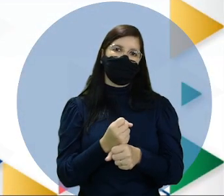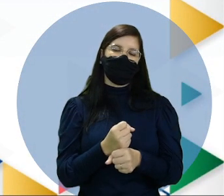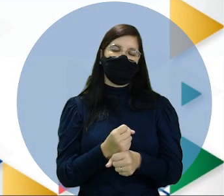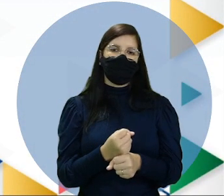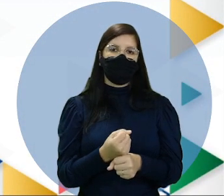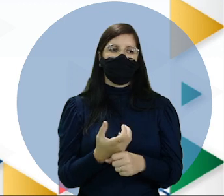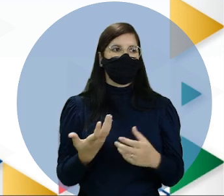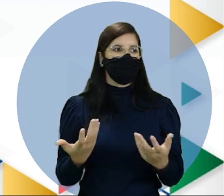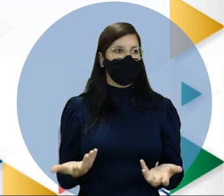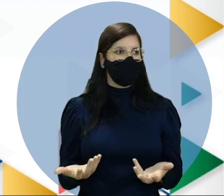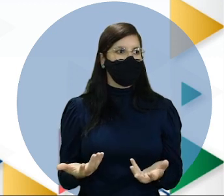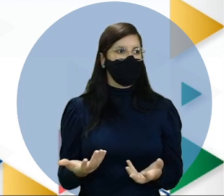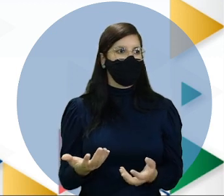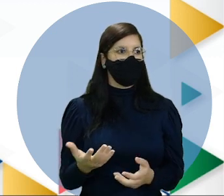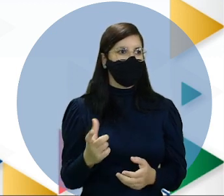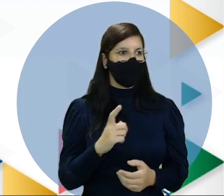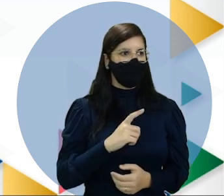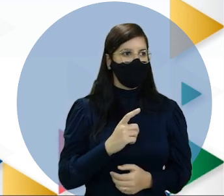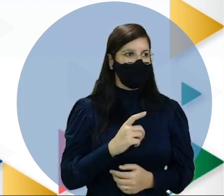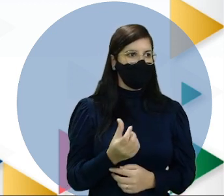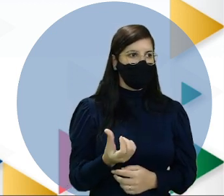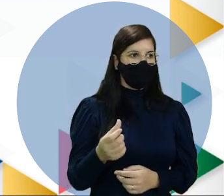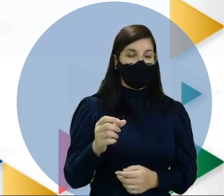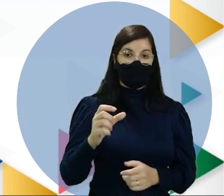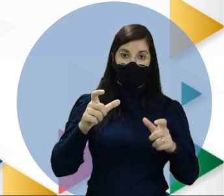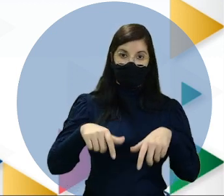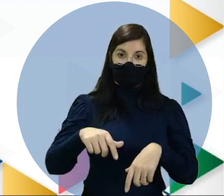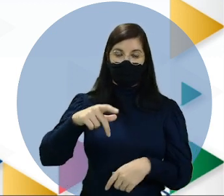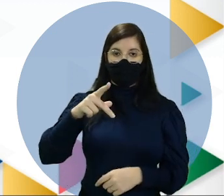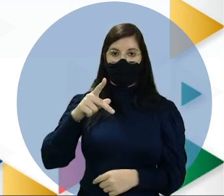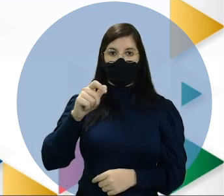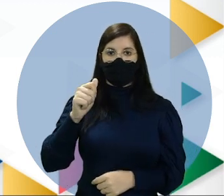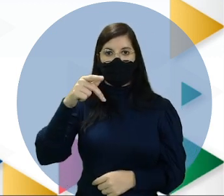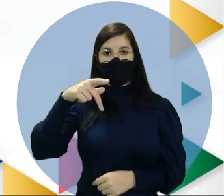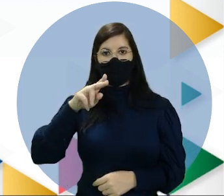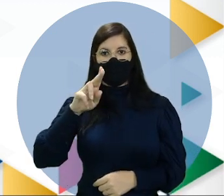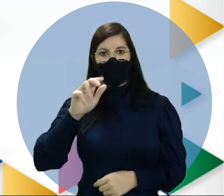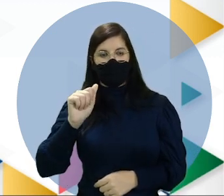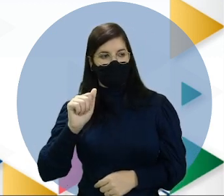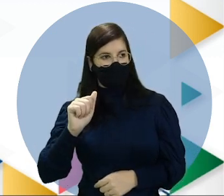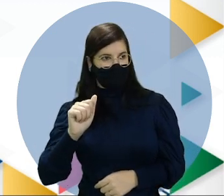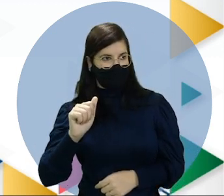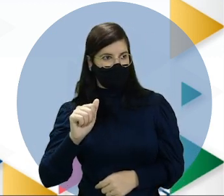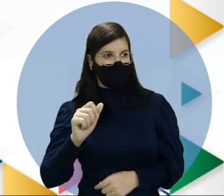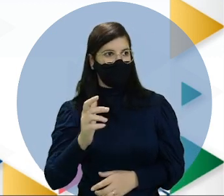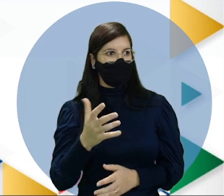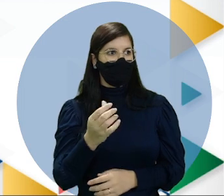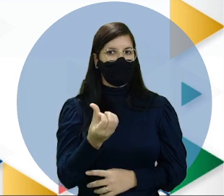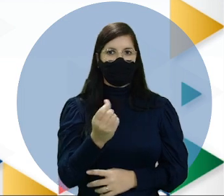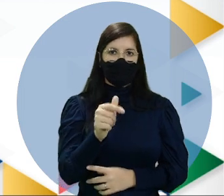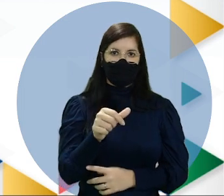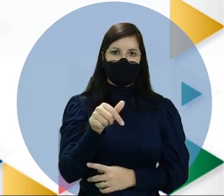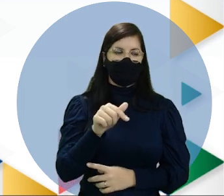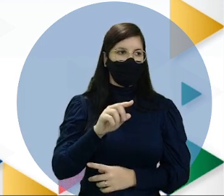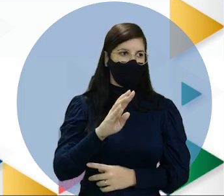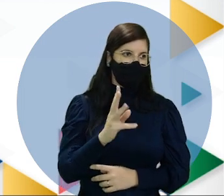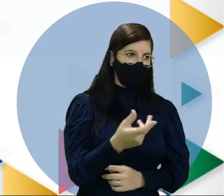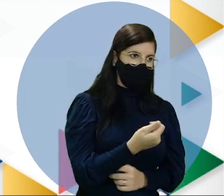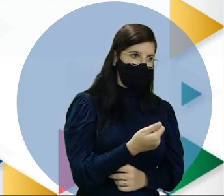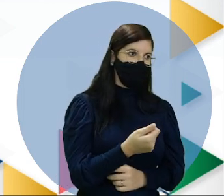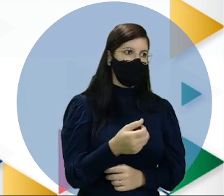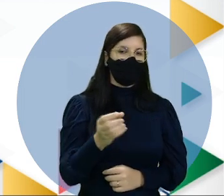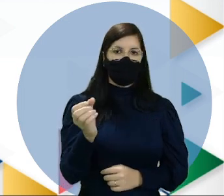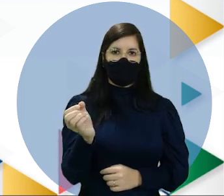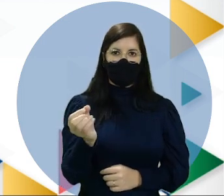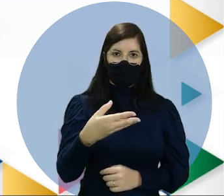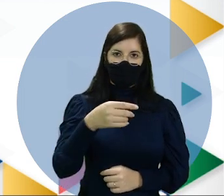A Papua, Nova Guiné, que tem 6,7 milhões de habitantes. A Nova Zelândia, com